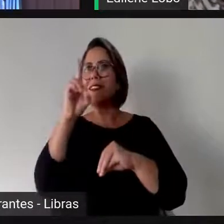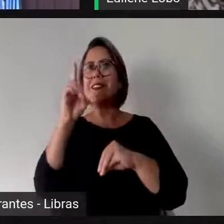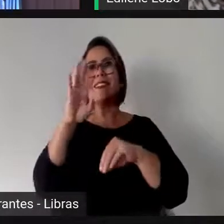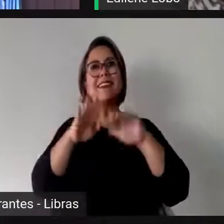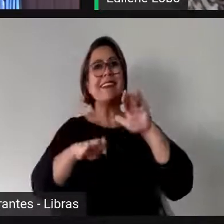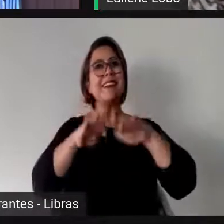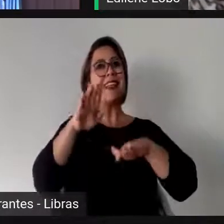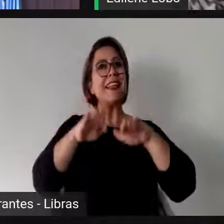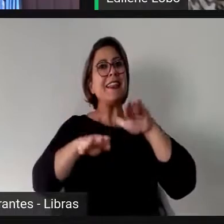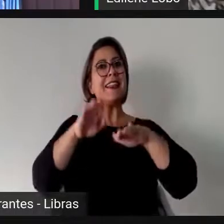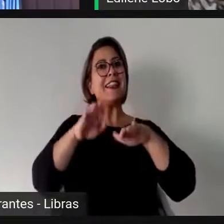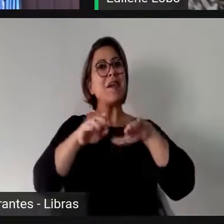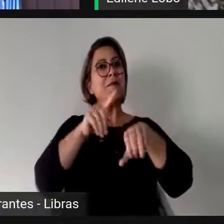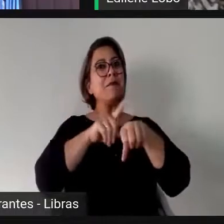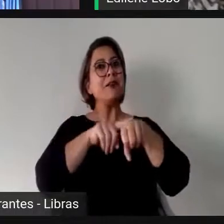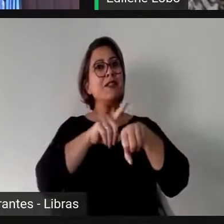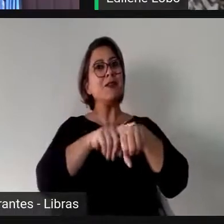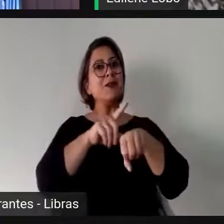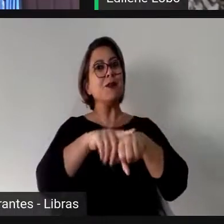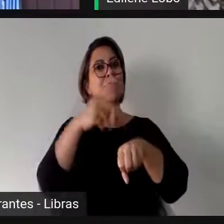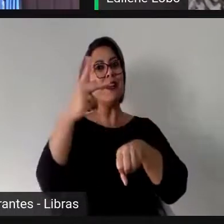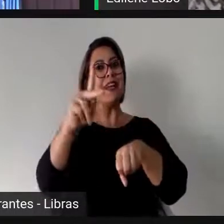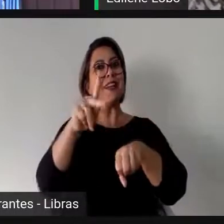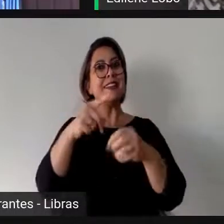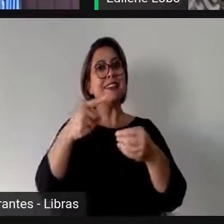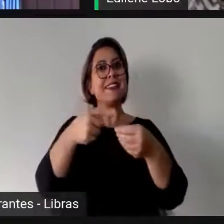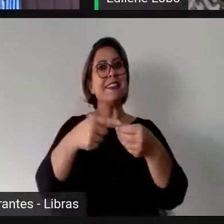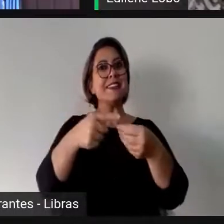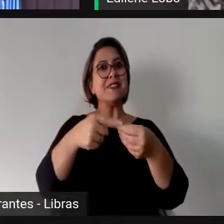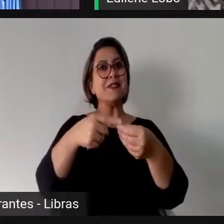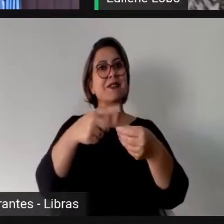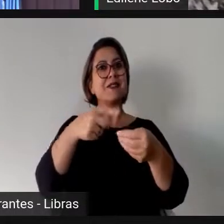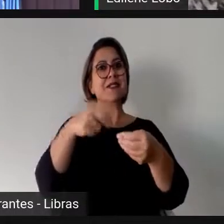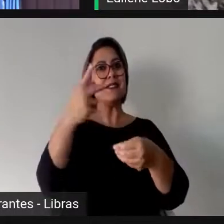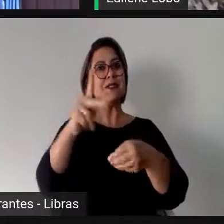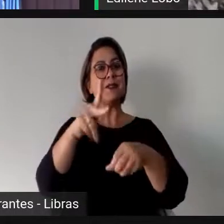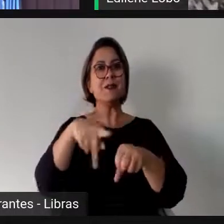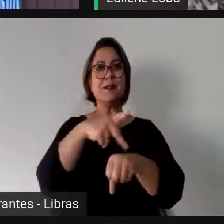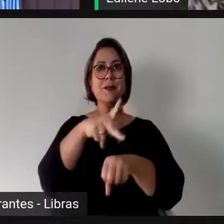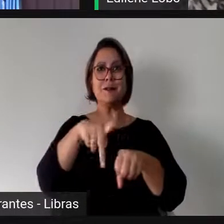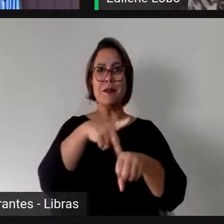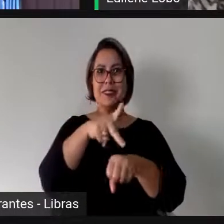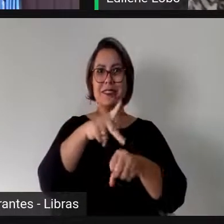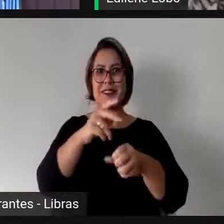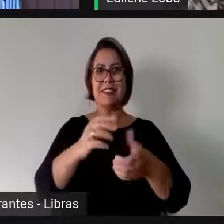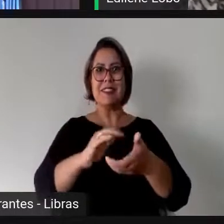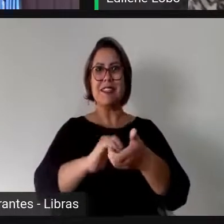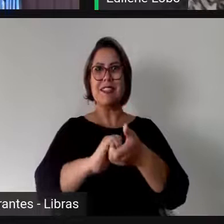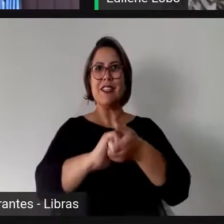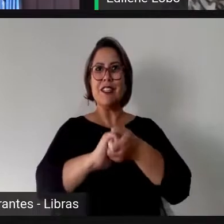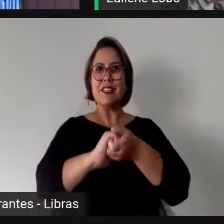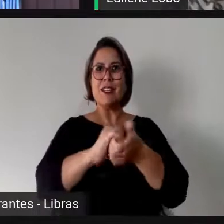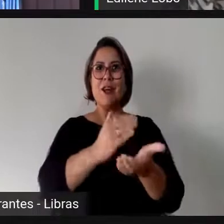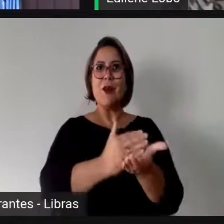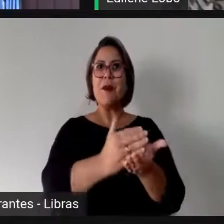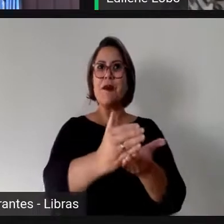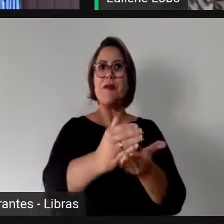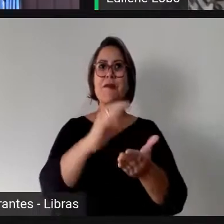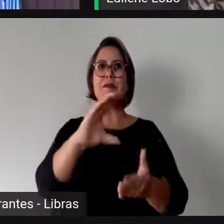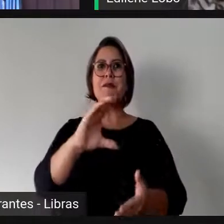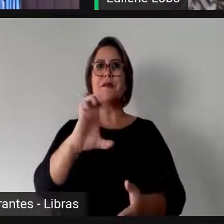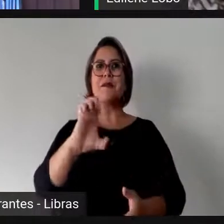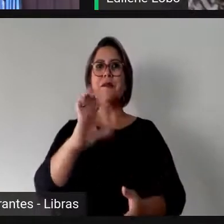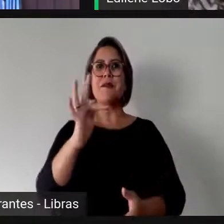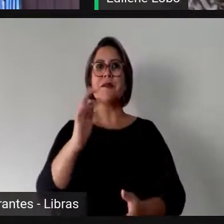meio dessa tela, eu começo cumprimentando a Cefor pela iniciativa junto com